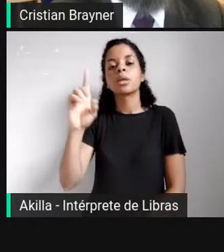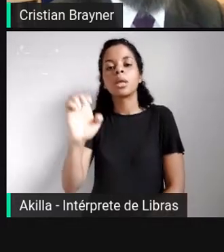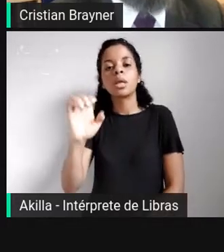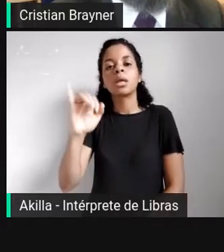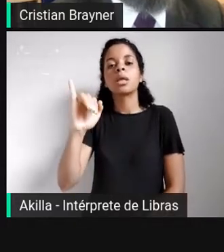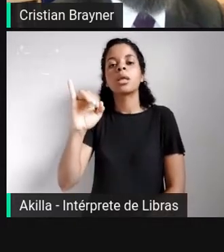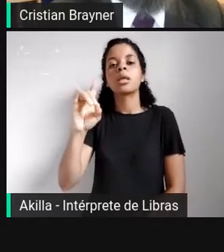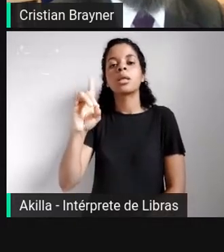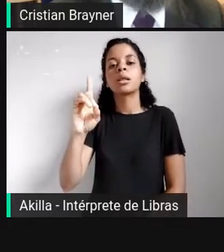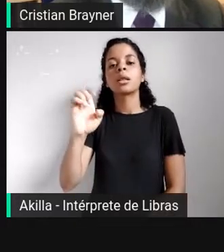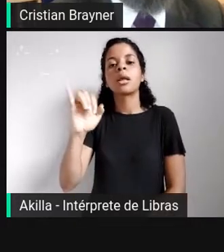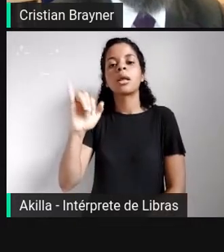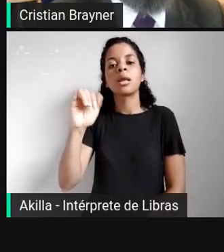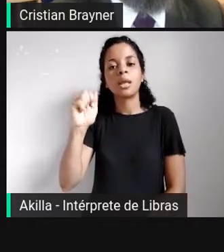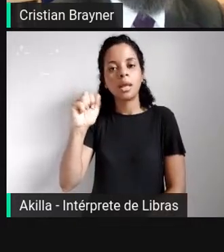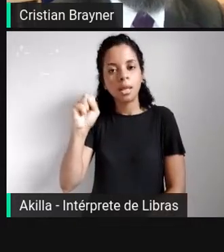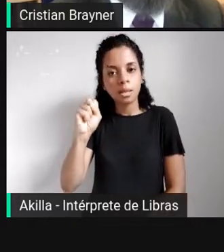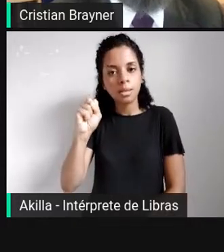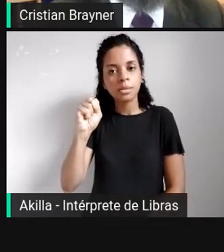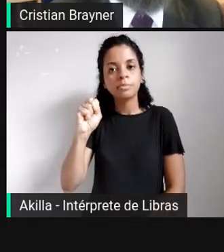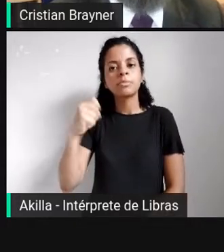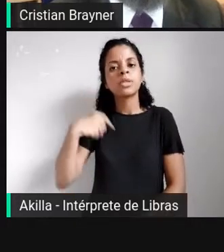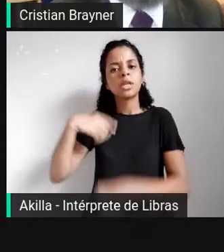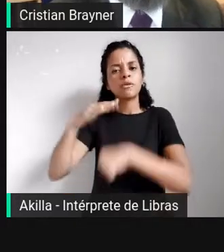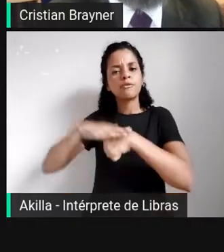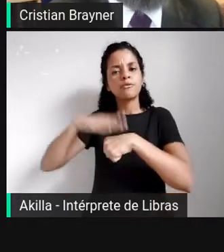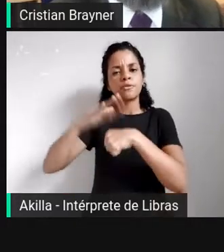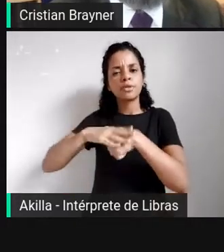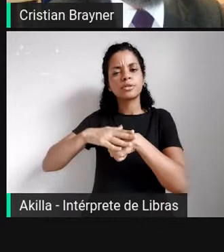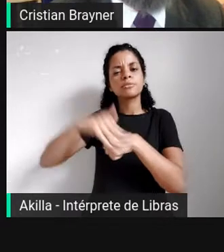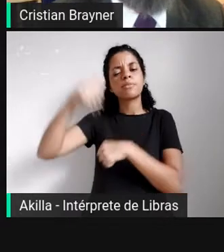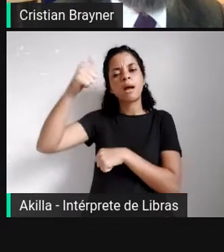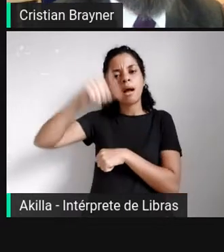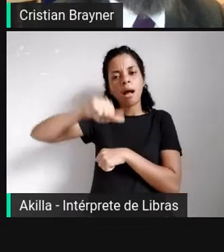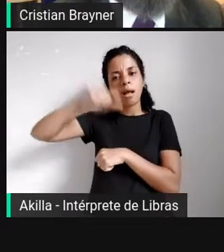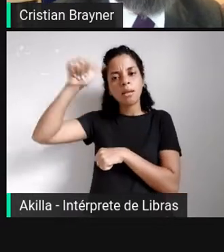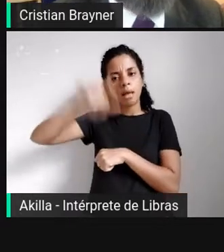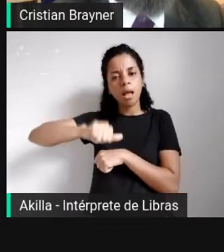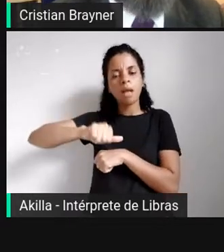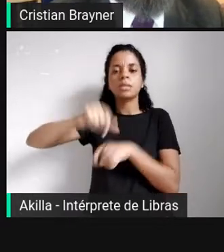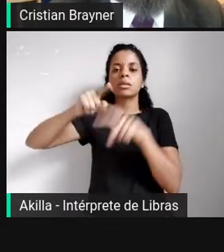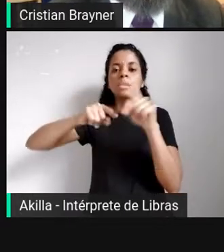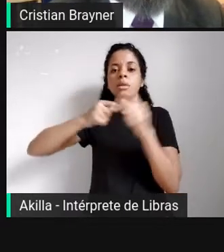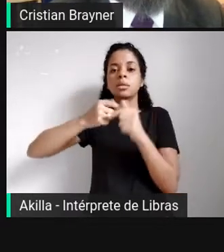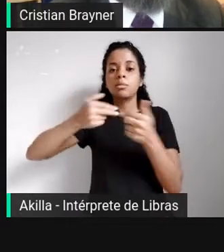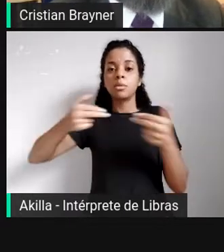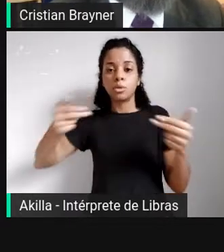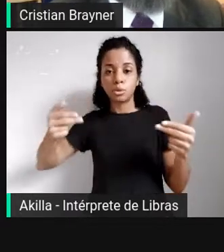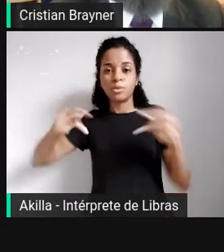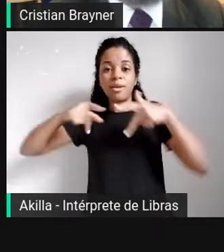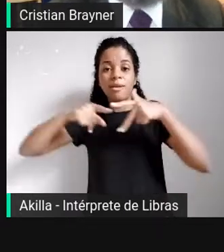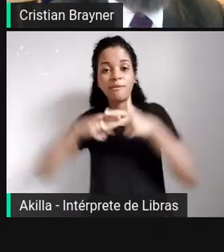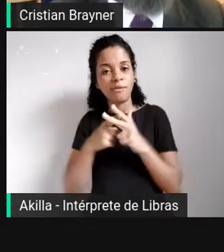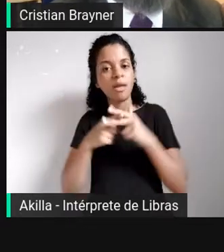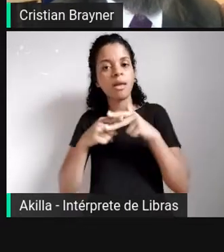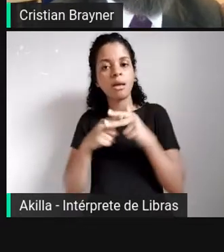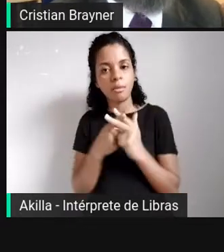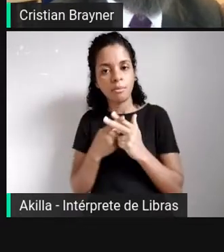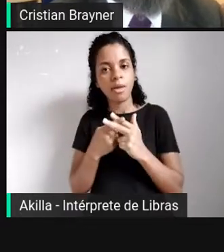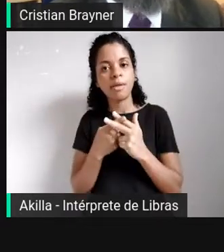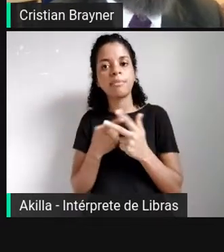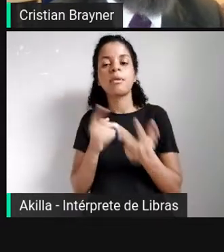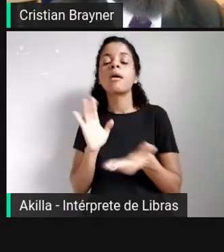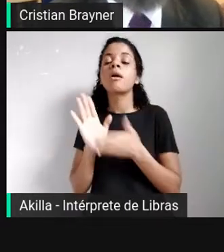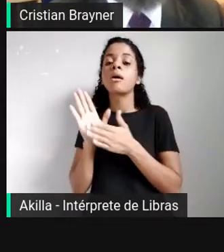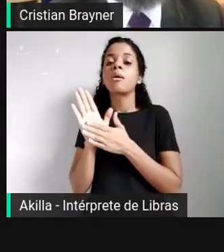variáveis desse produto, que é definido como ferramenta, e propondo exatamente